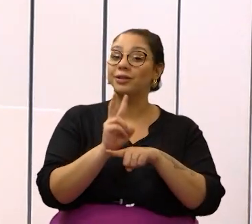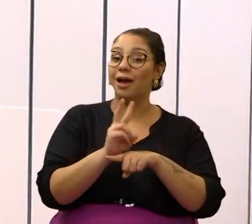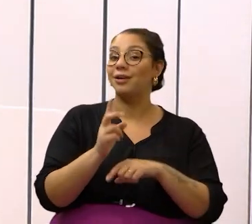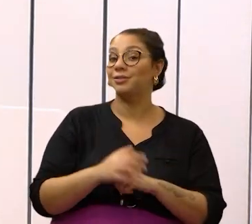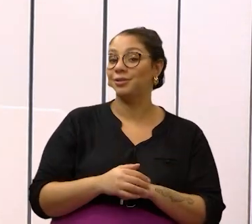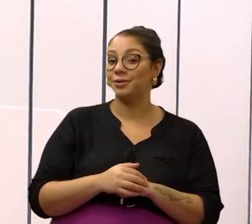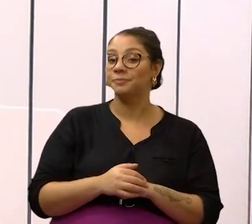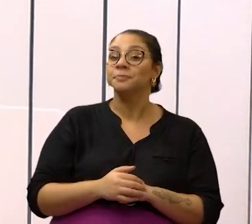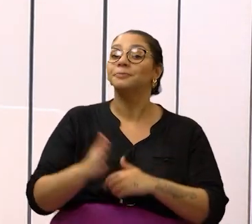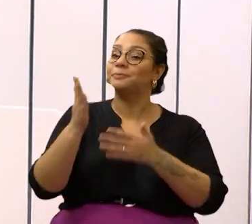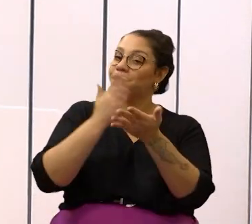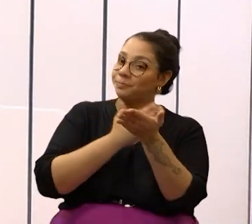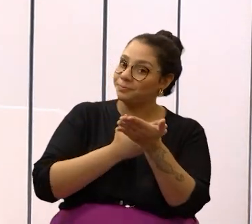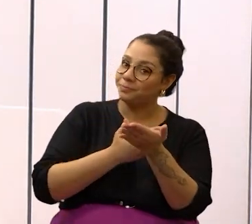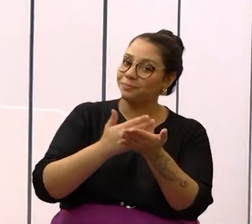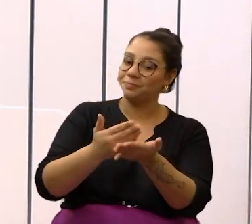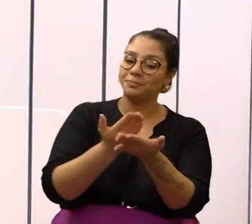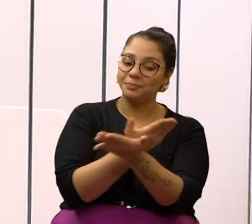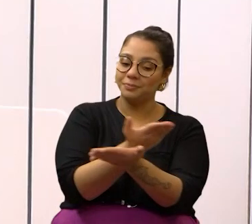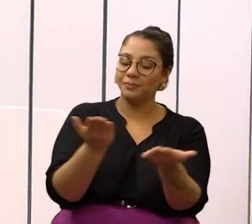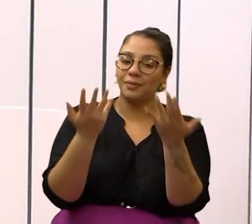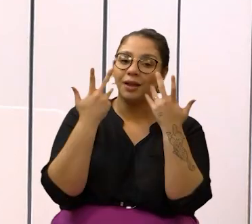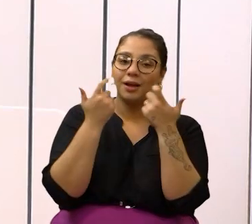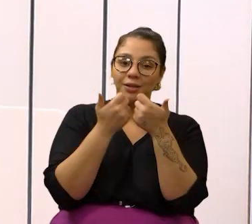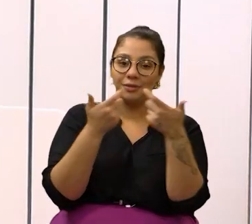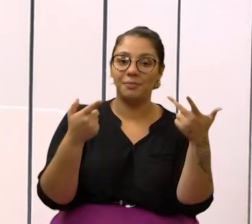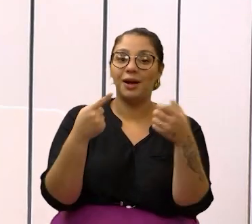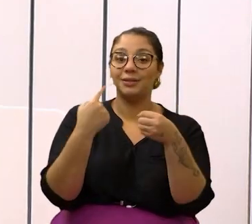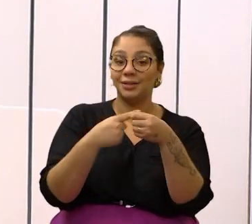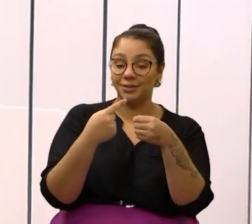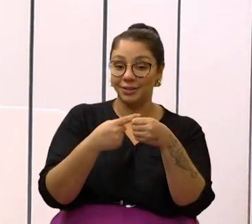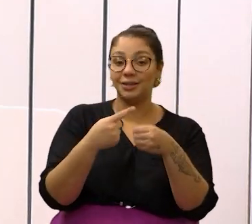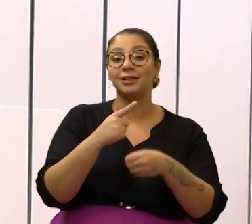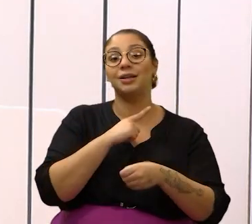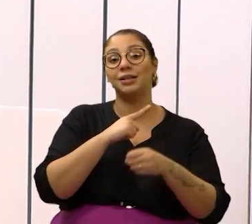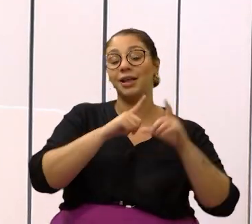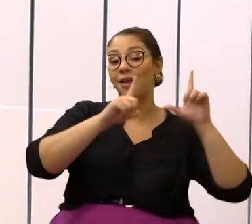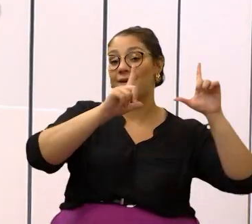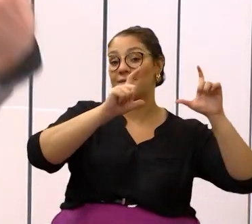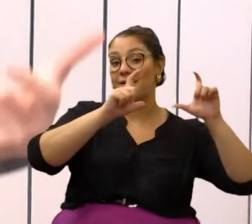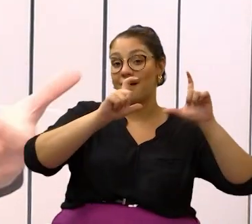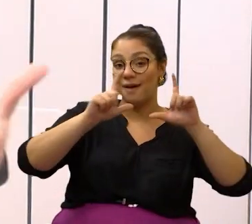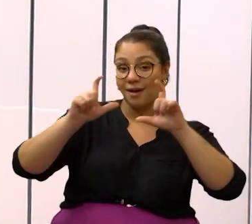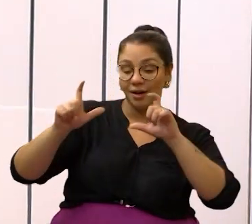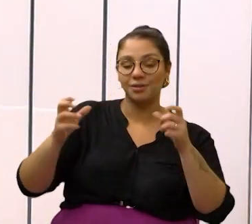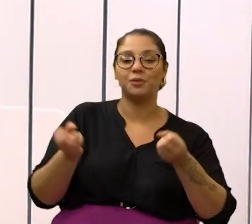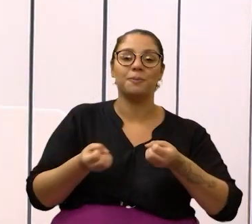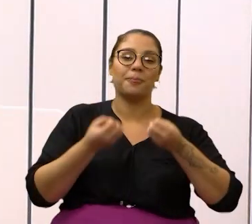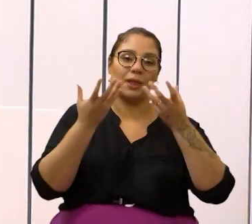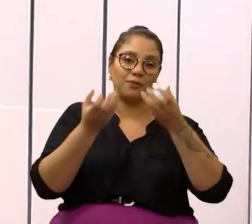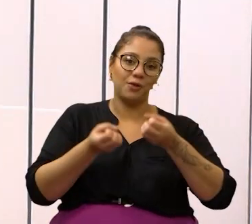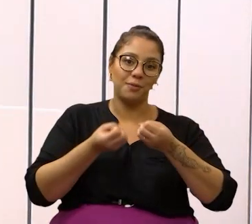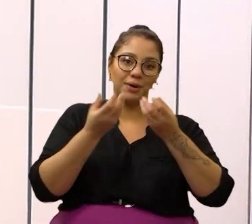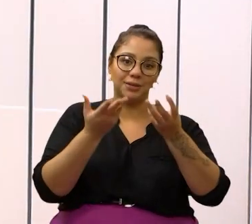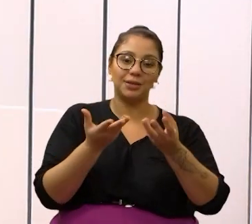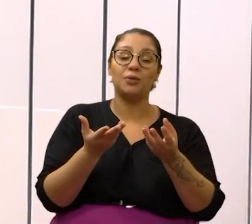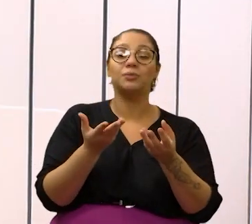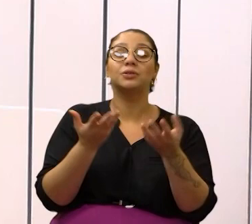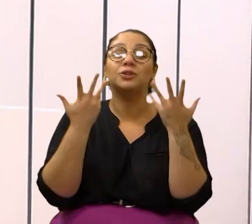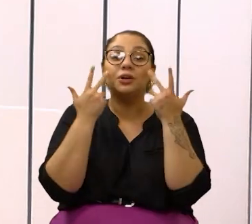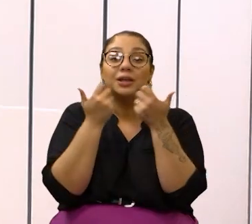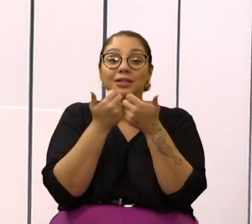cuidado. Essa iniciativa, em prol dos bichinhos da cidade, traz imagens e informações